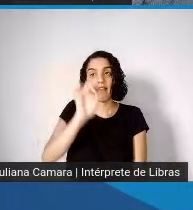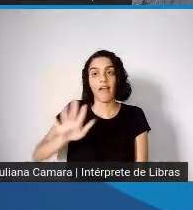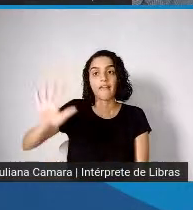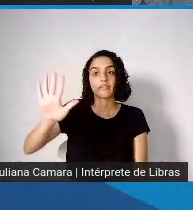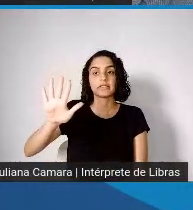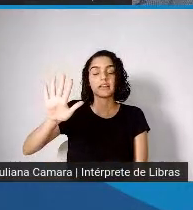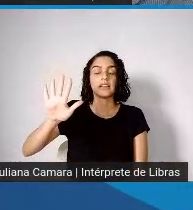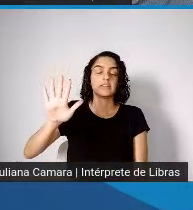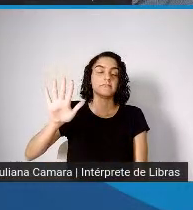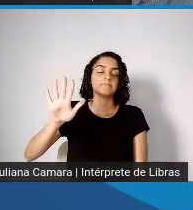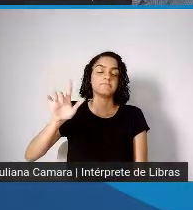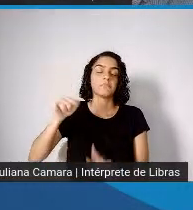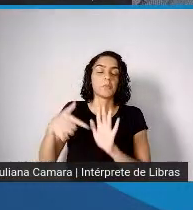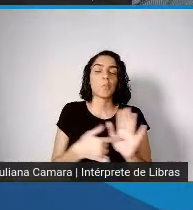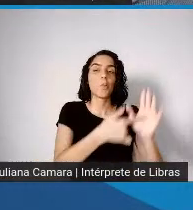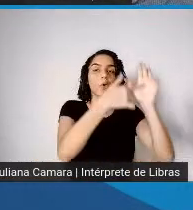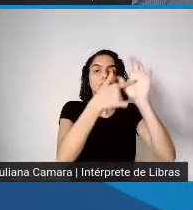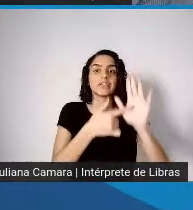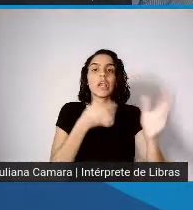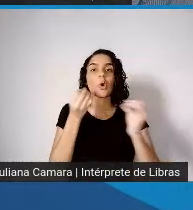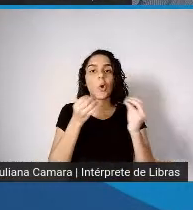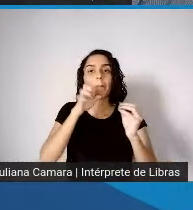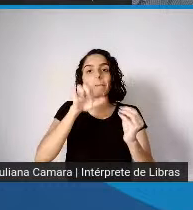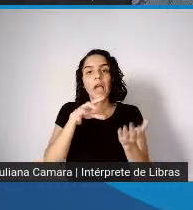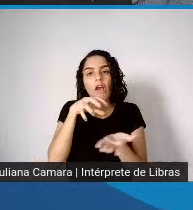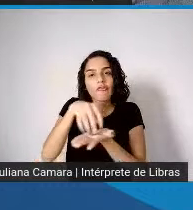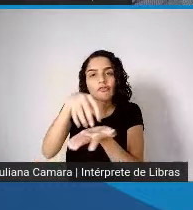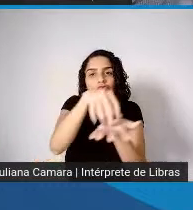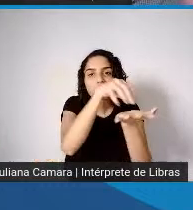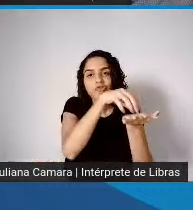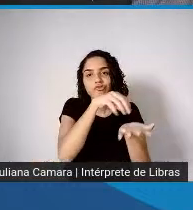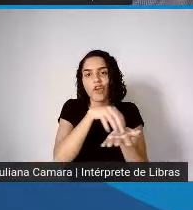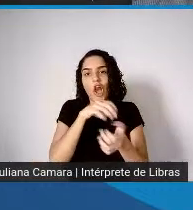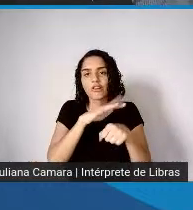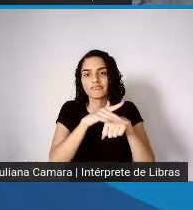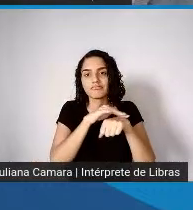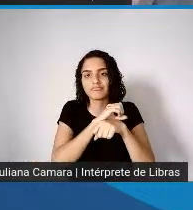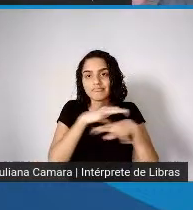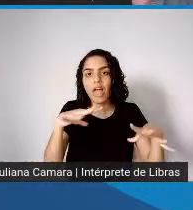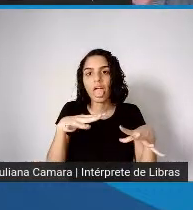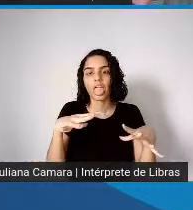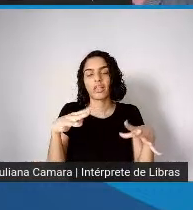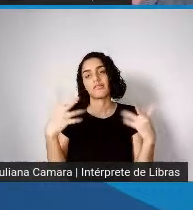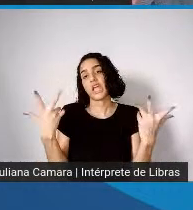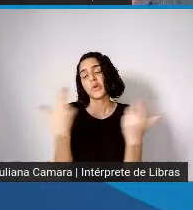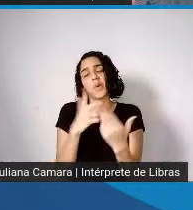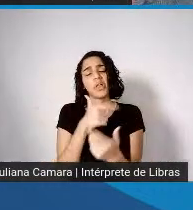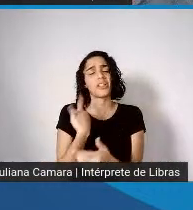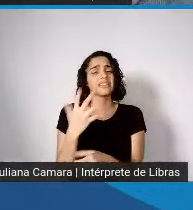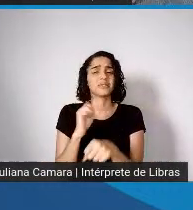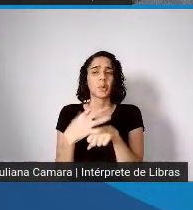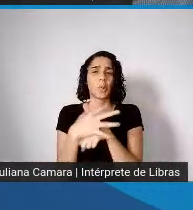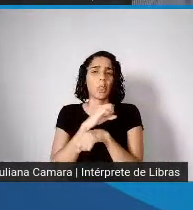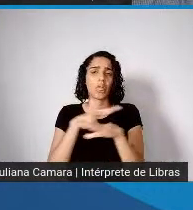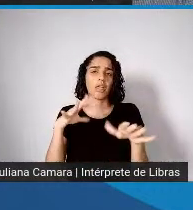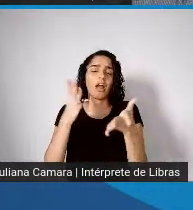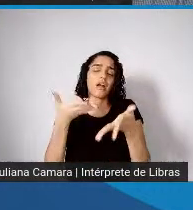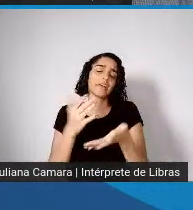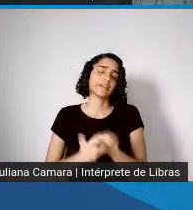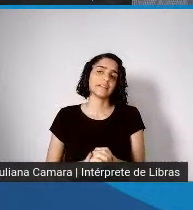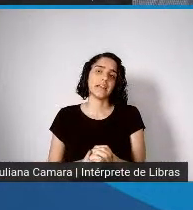possíveis focos de pandemias, pandemias zoonóticas como essa é, um vírus